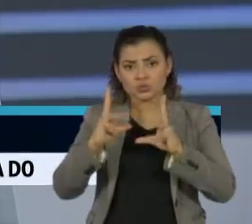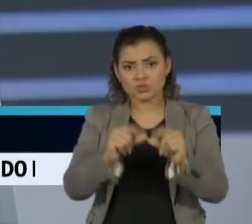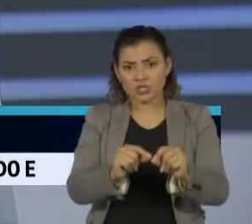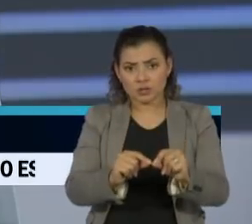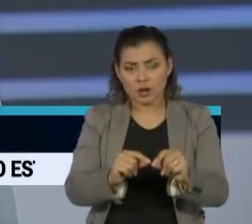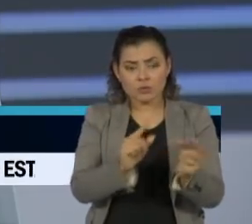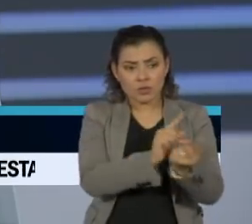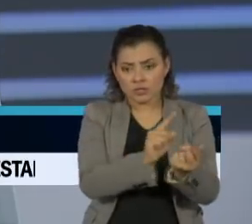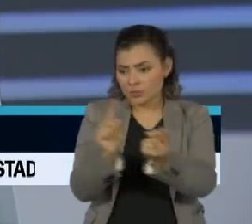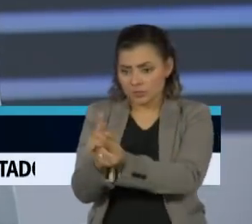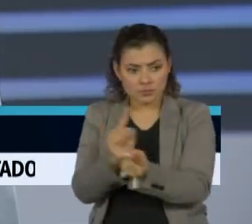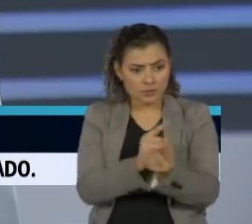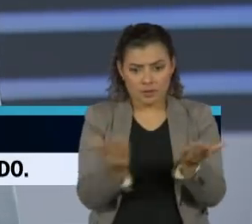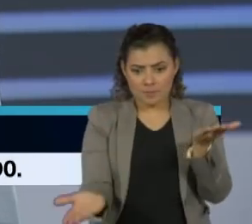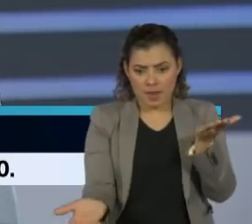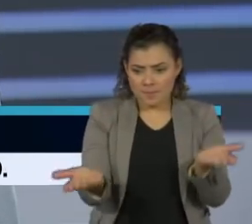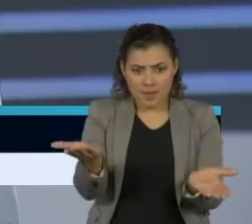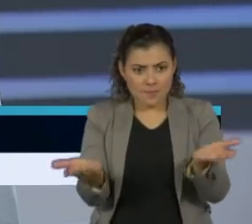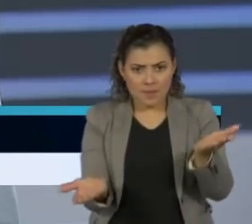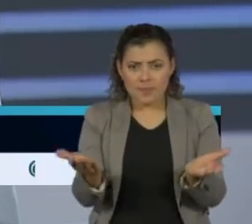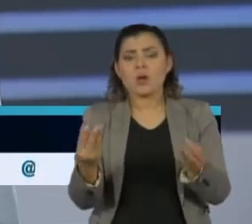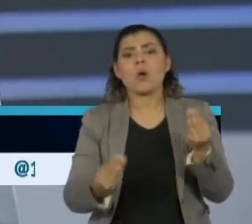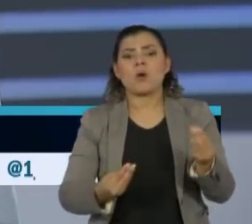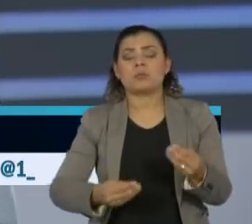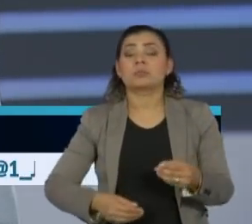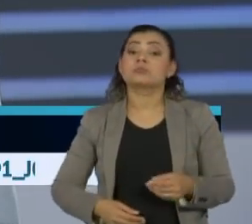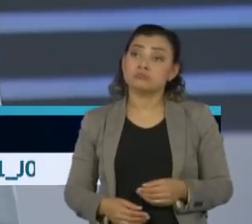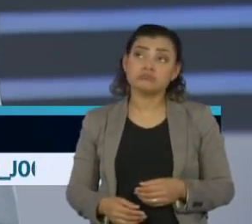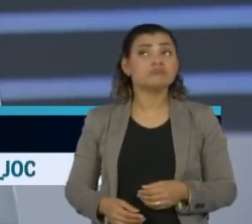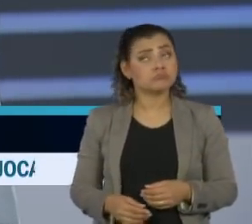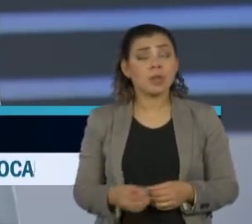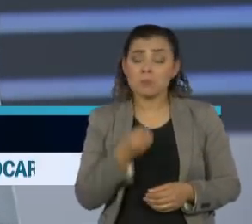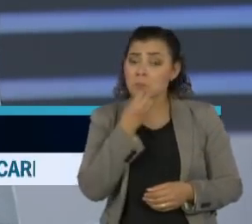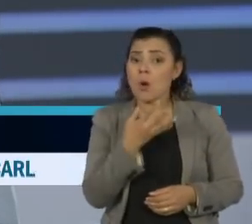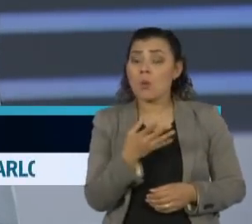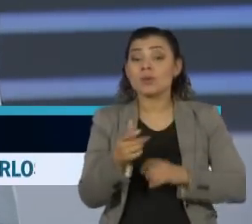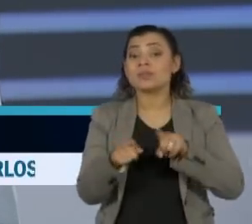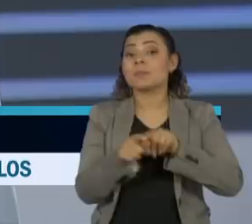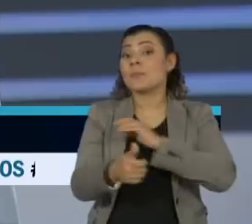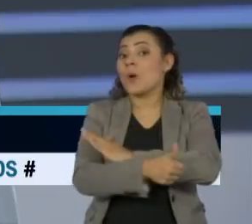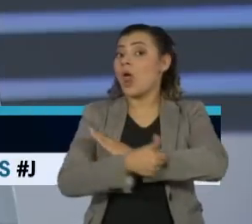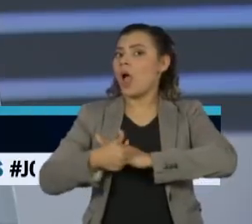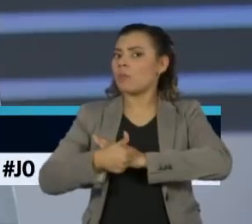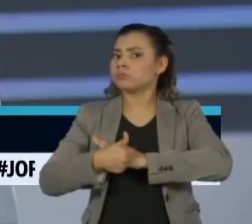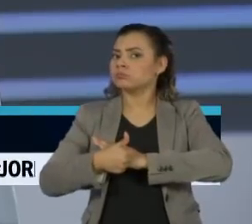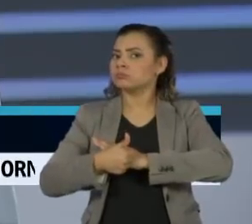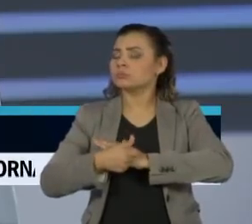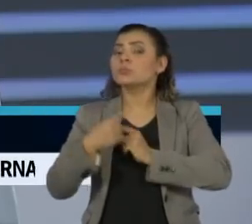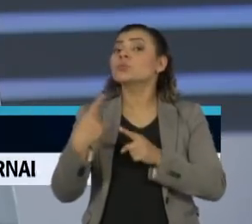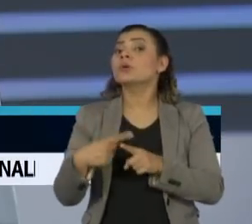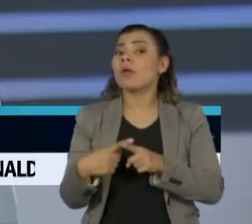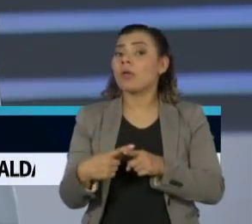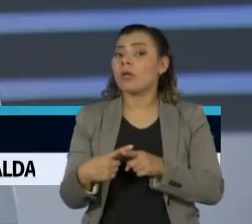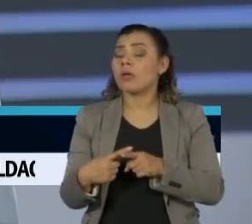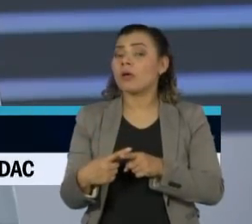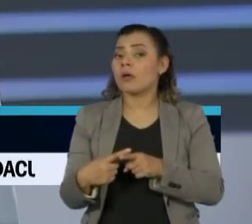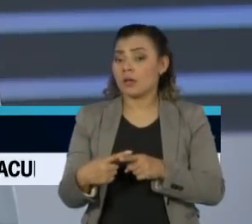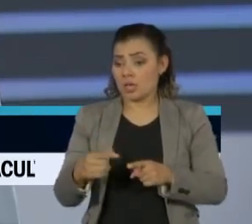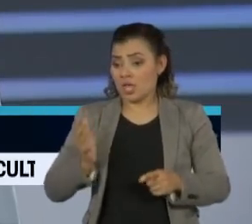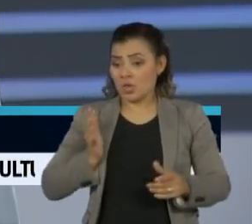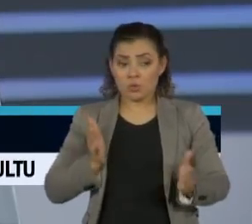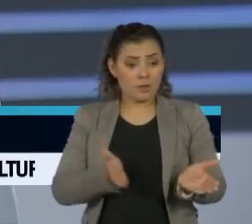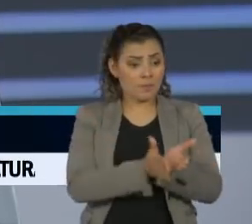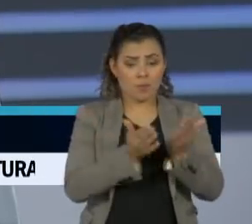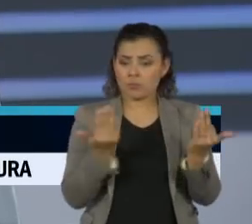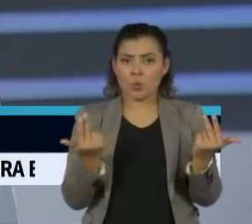única, ela tem um sentido lógico e moral, que é, você vai destinar o leito não a